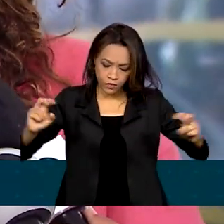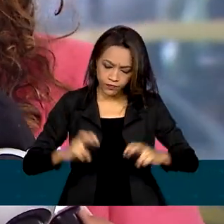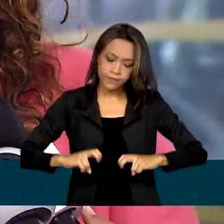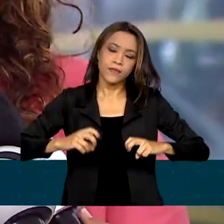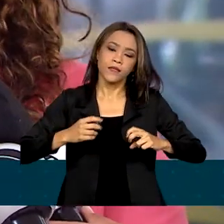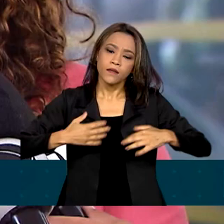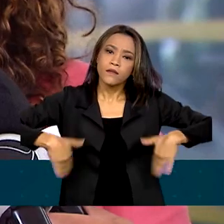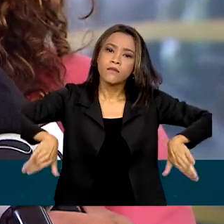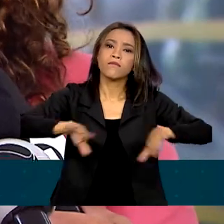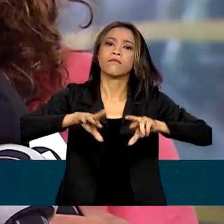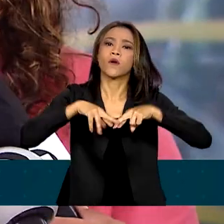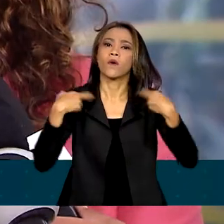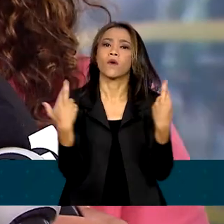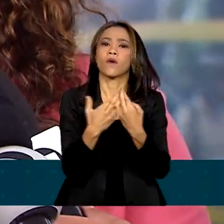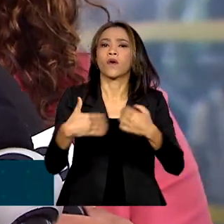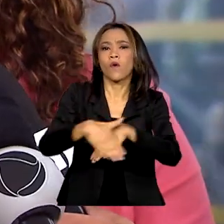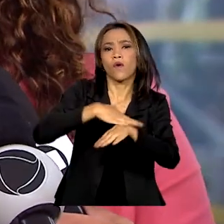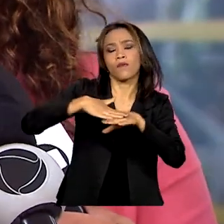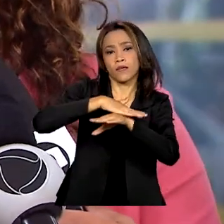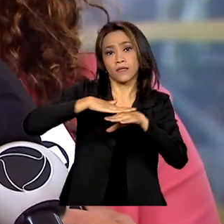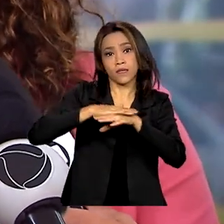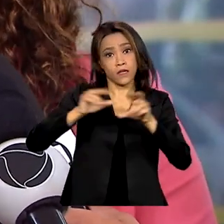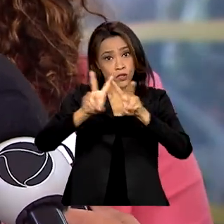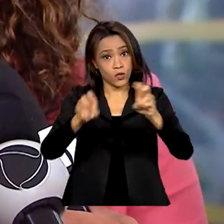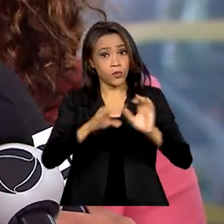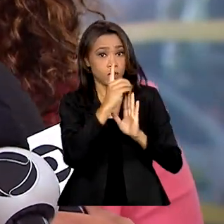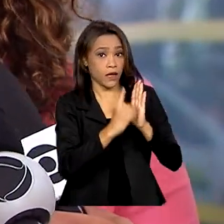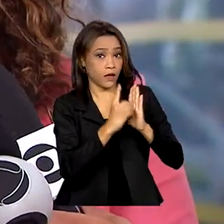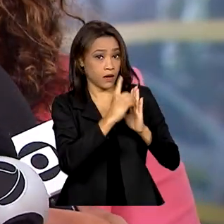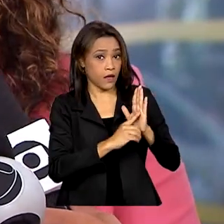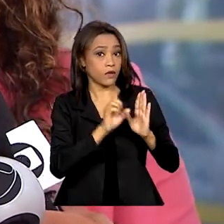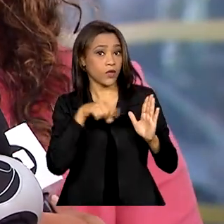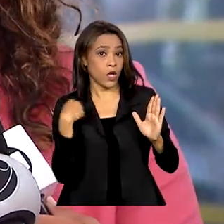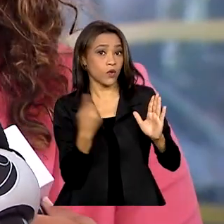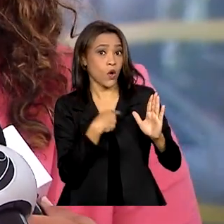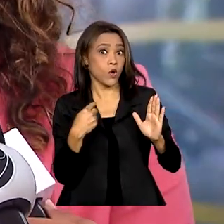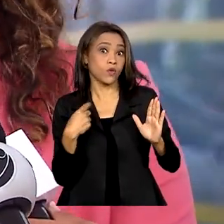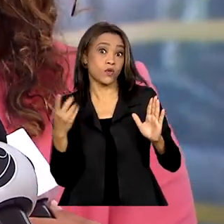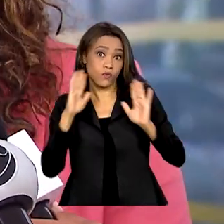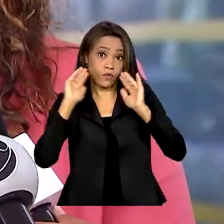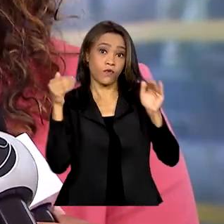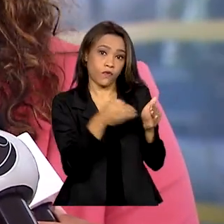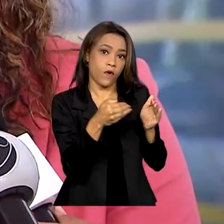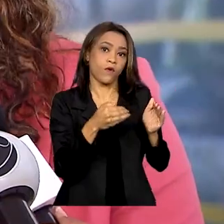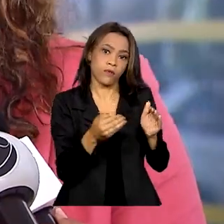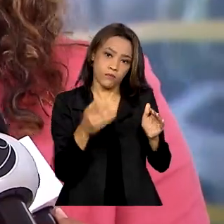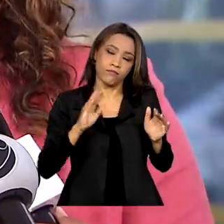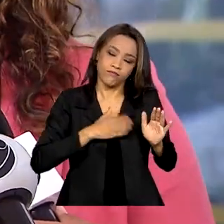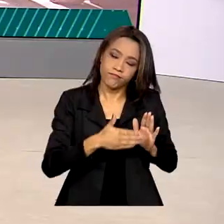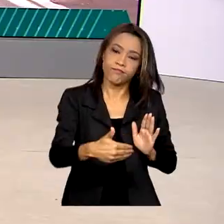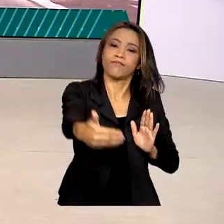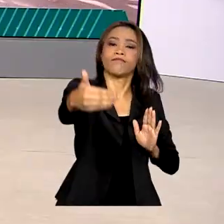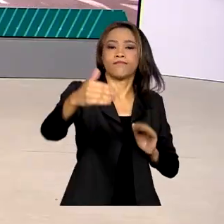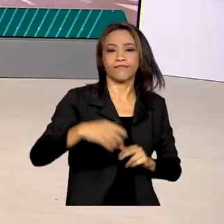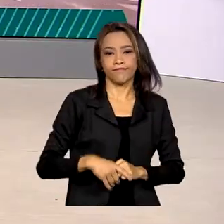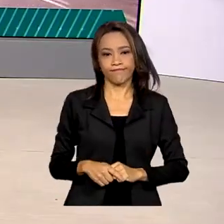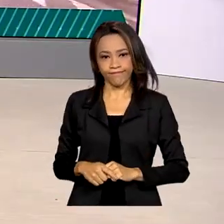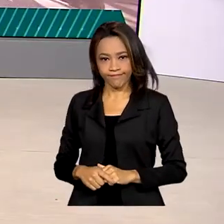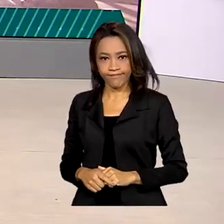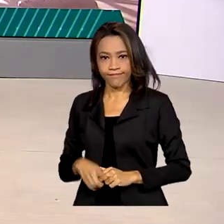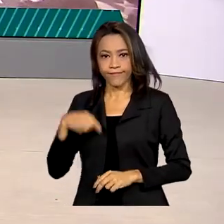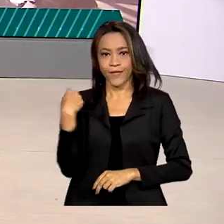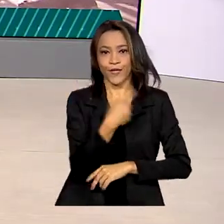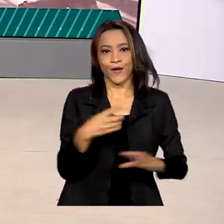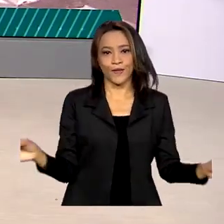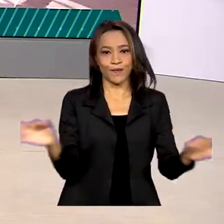ministra Ester e também com o ministro Rui para falar, inclusive, do decreto, que é um dos nossos próximos passos que estão dentro da nossa prioridade. E a